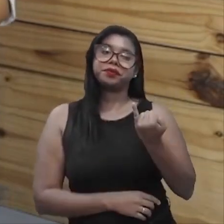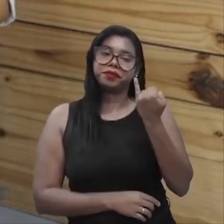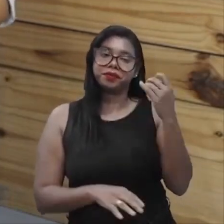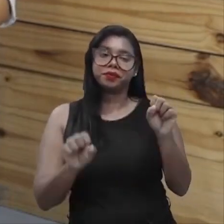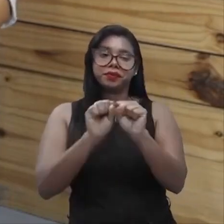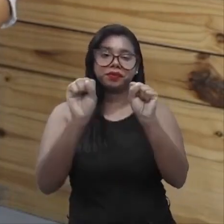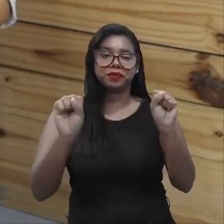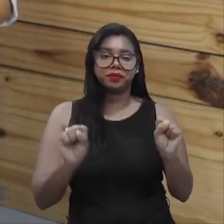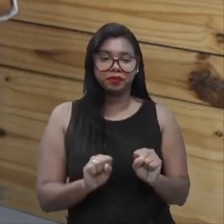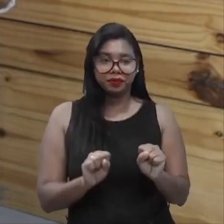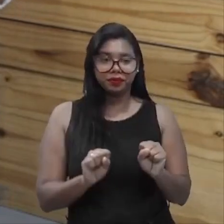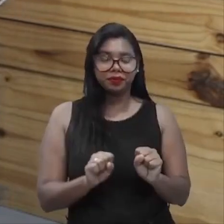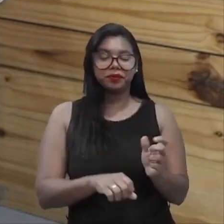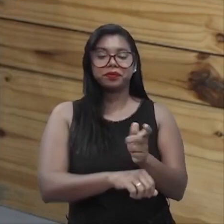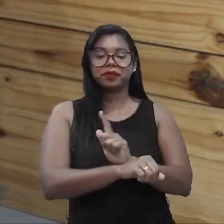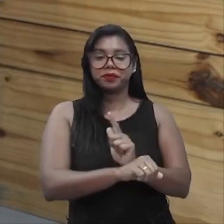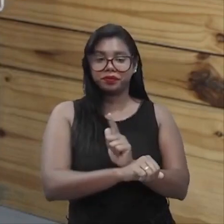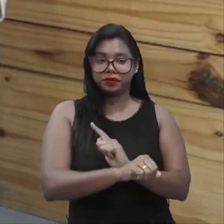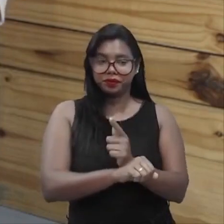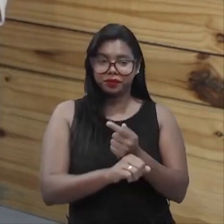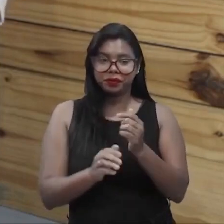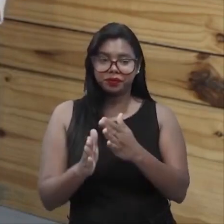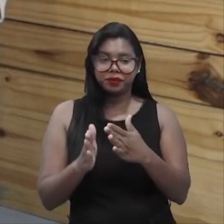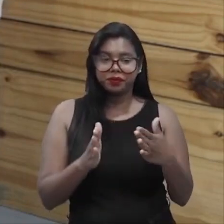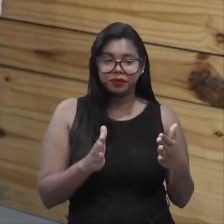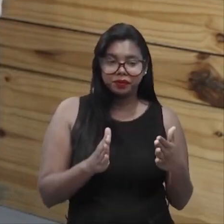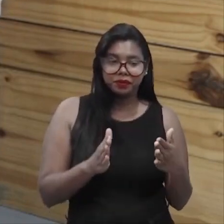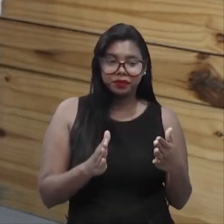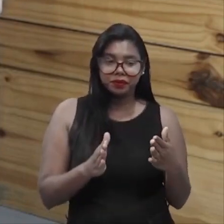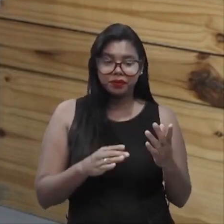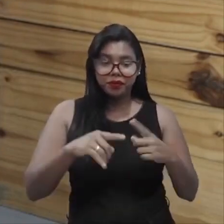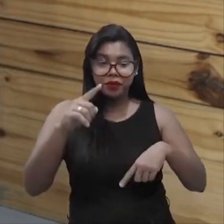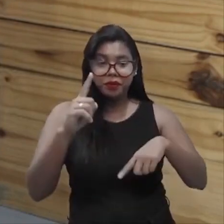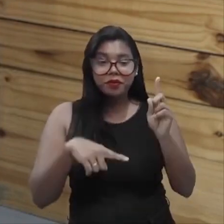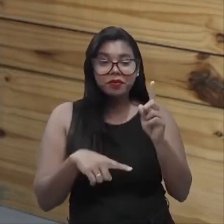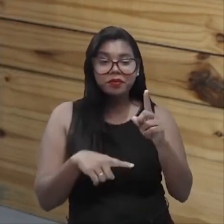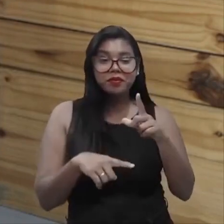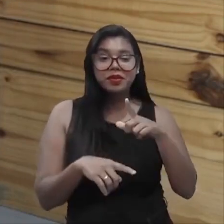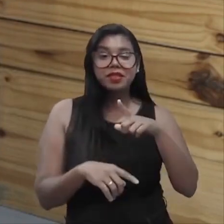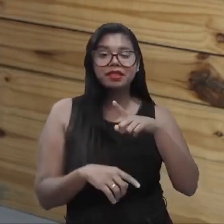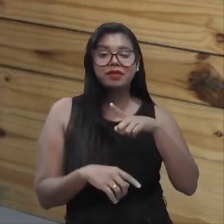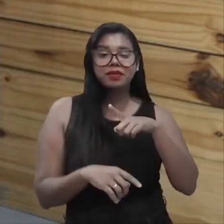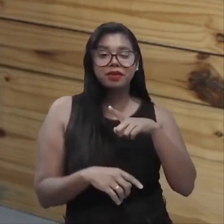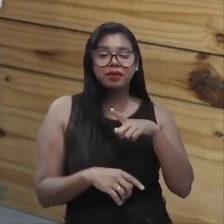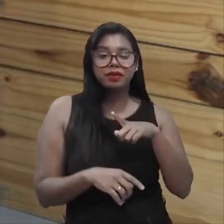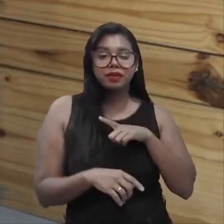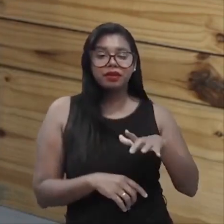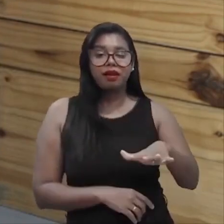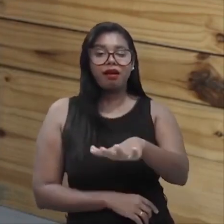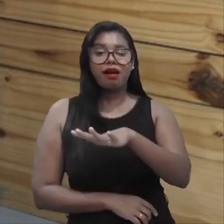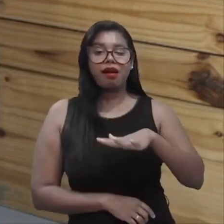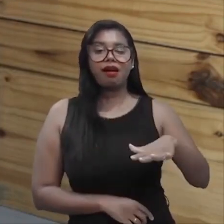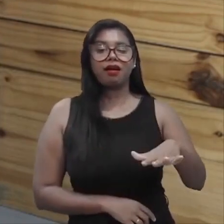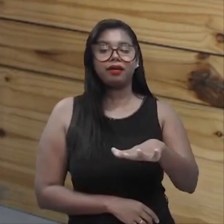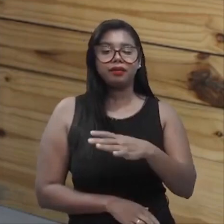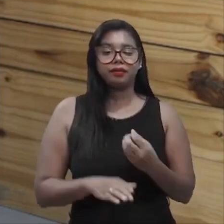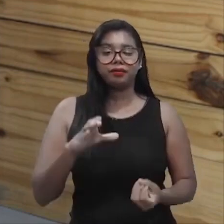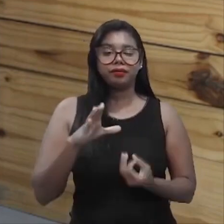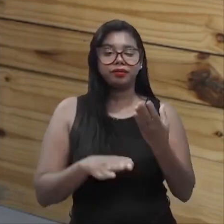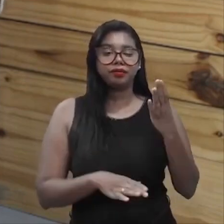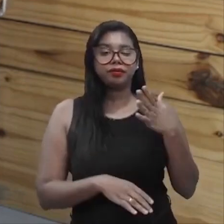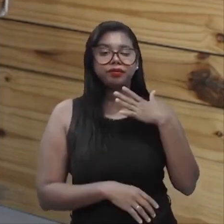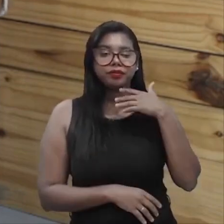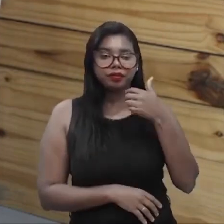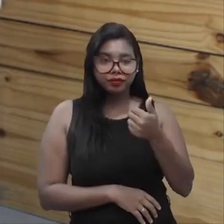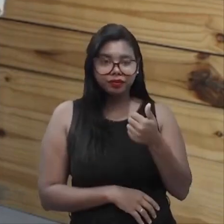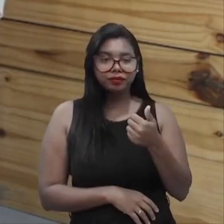sistema de gestão da qualidade, ele é propício para isso. Ele tem um terreno fértil para trazer e,